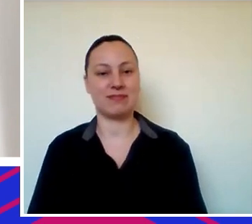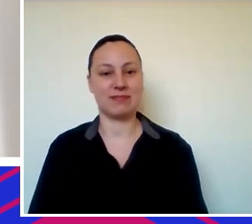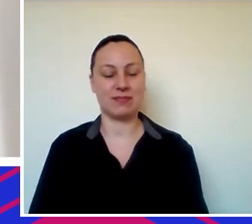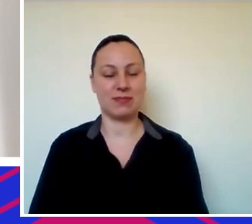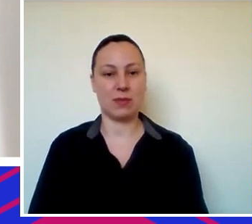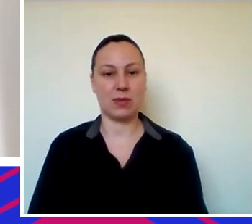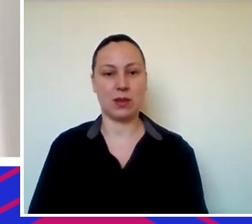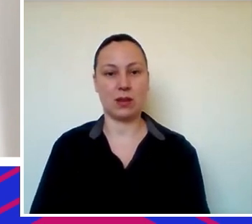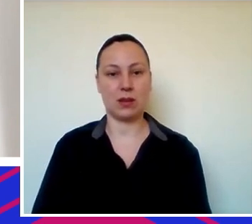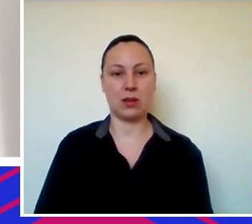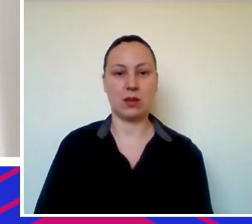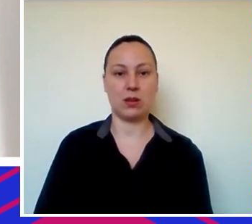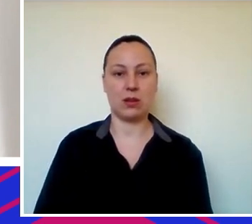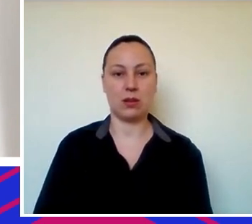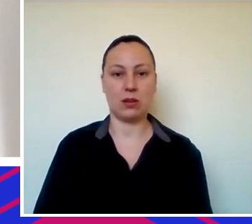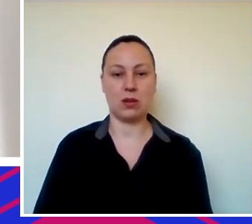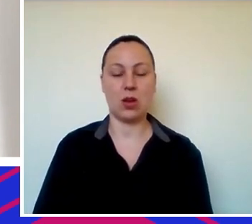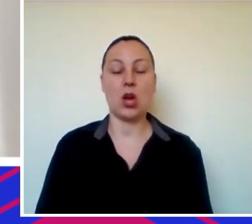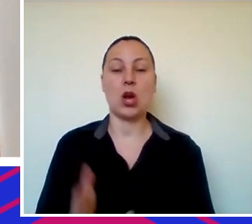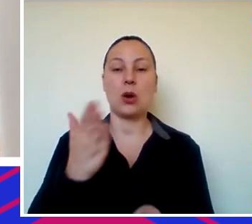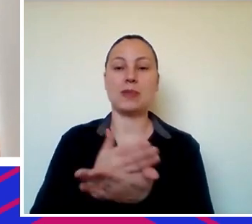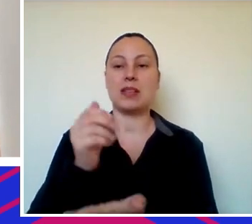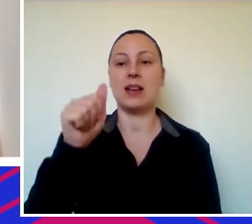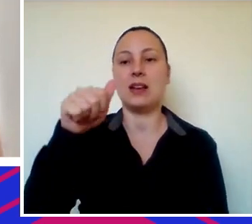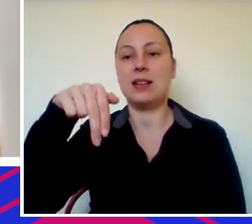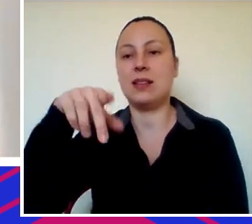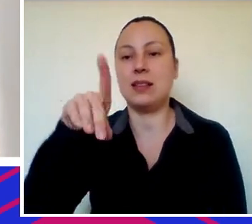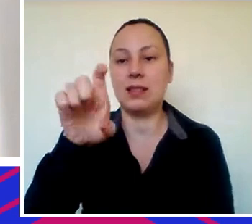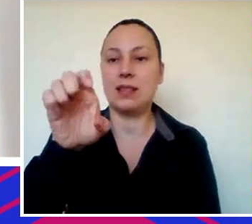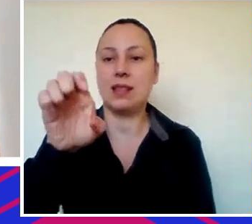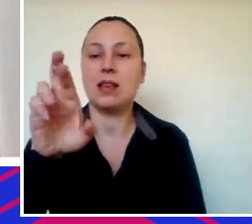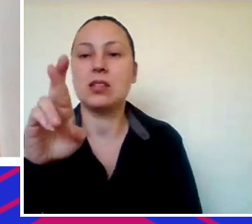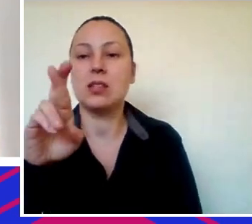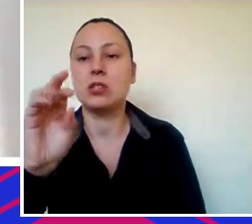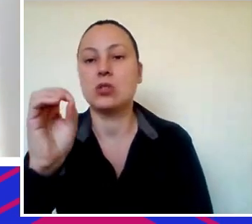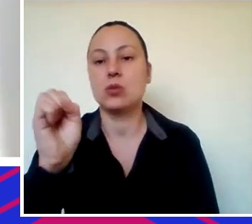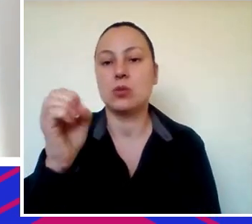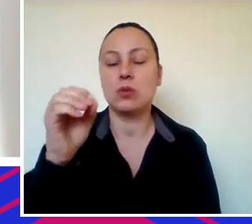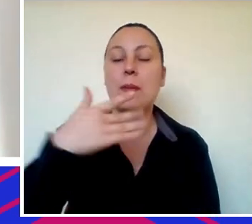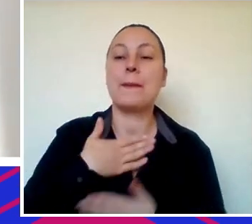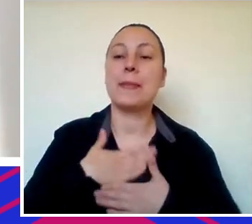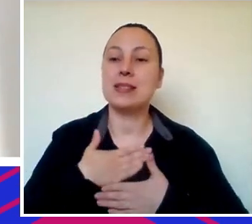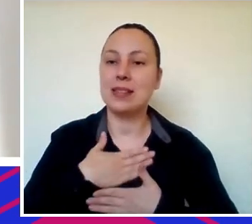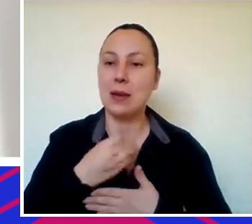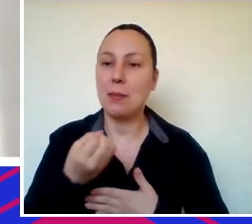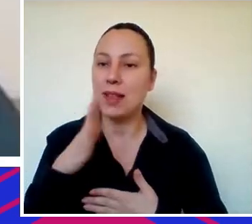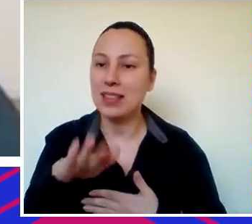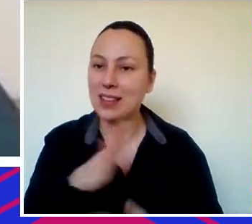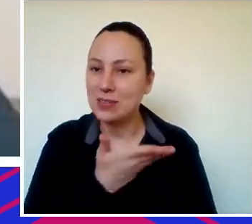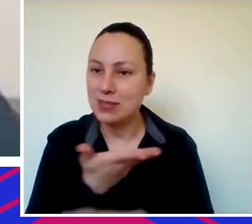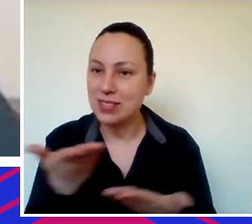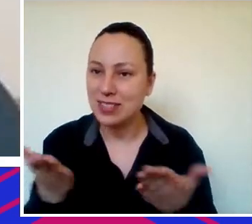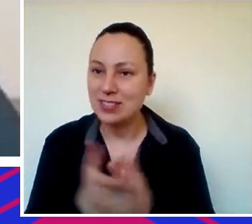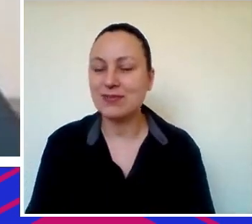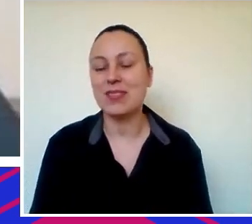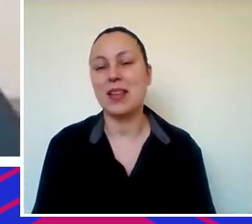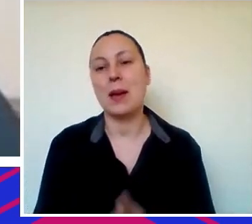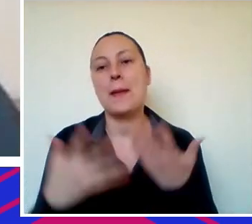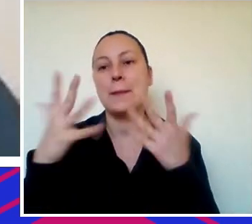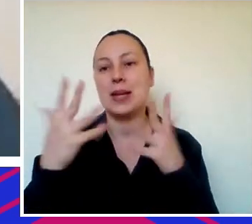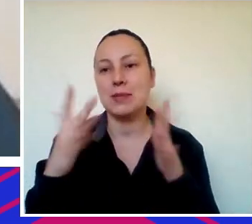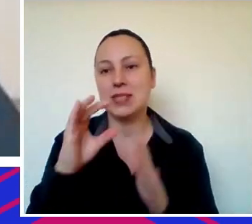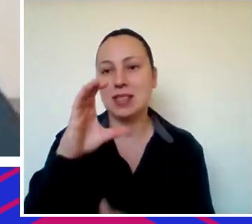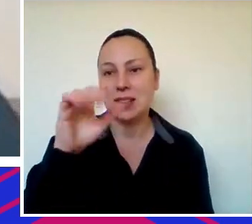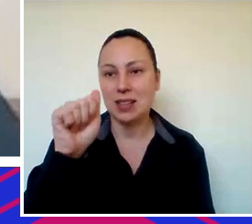pelo Anderson. Vai lá, Anderson. Vamos lá. Boa tarde, pessoal. Prazer enorme estar aqui. Obrigado, Igor, pela moderação. Parabéns, Casey